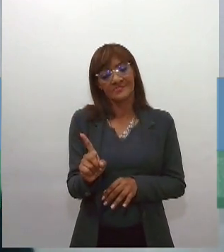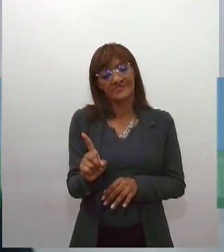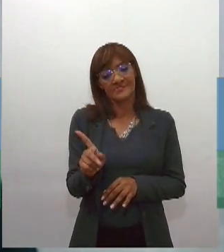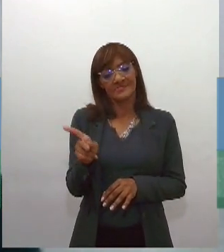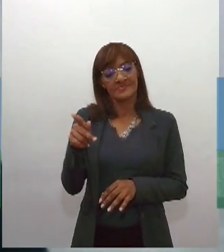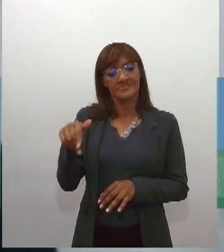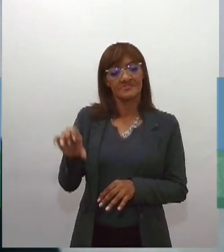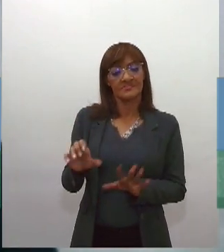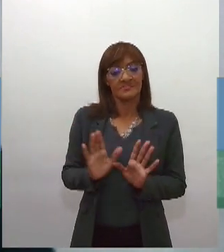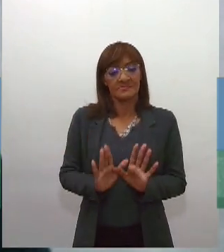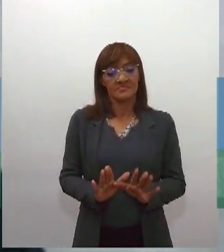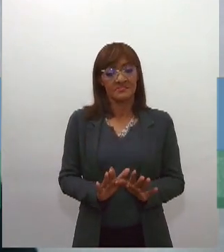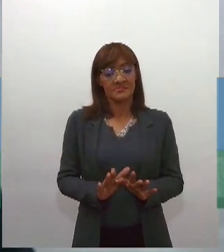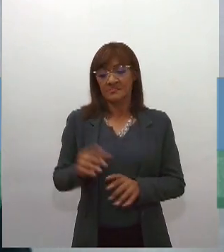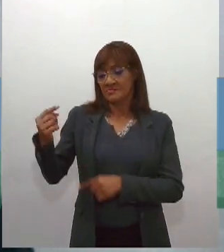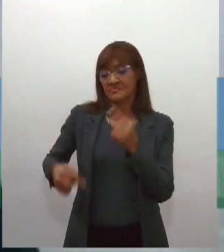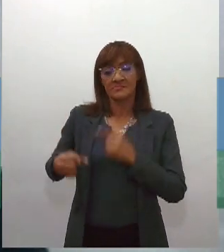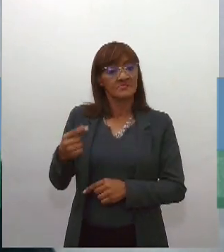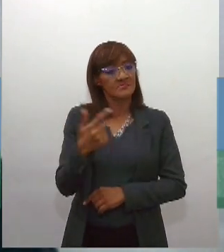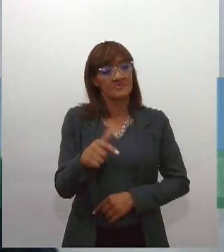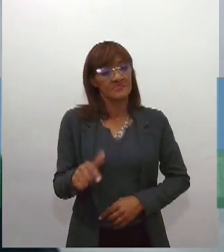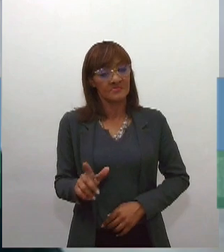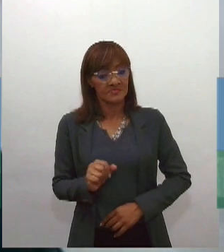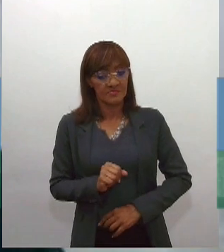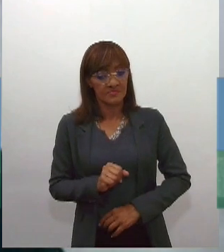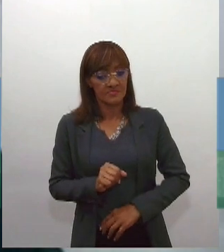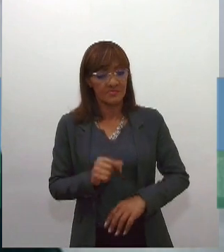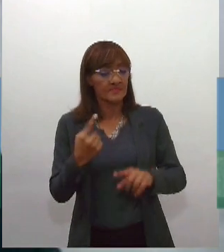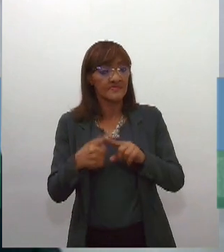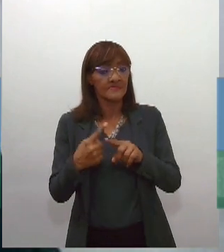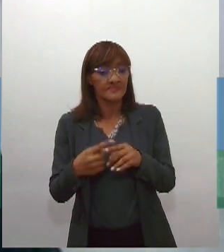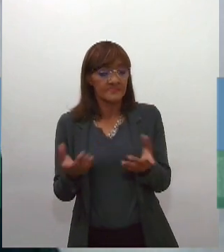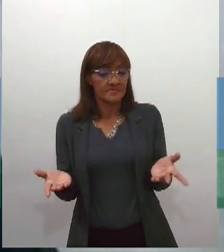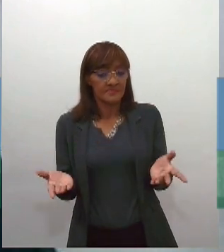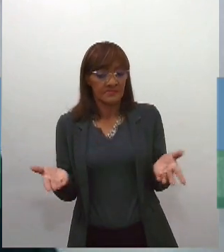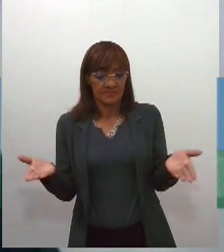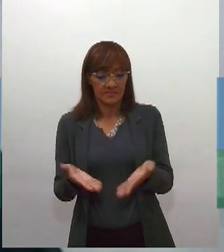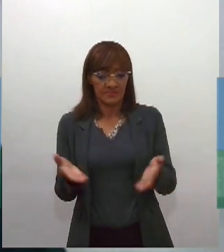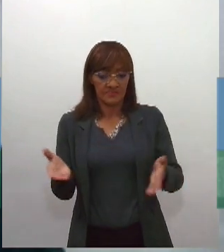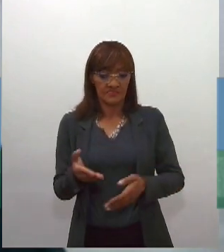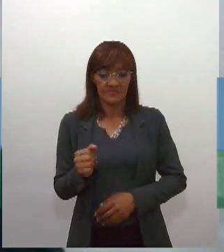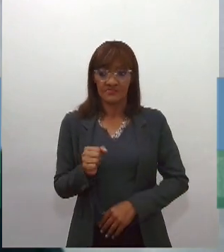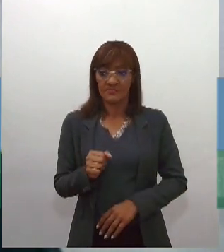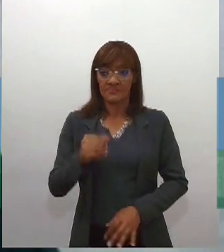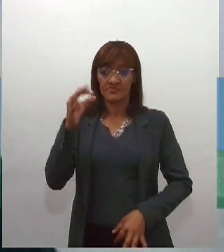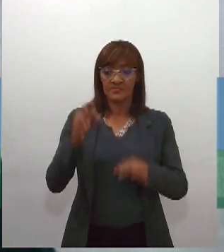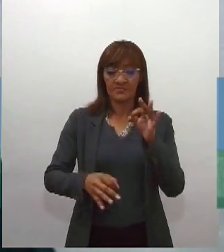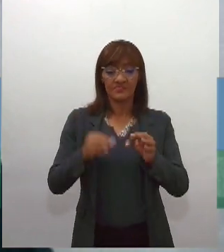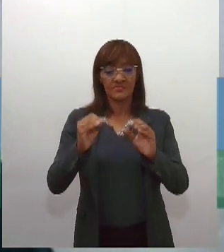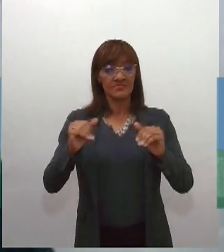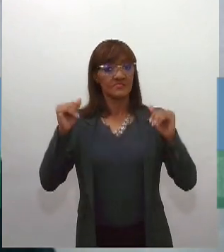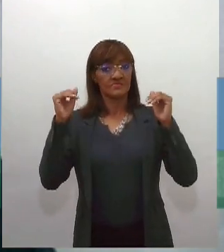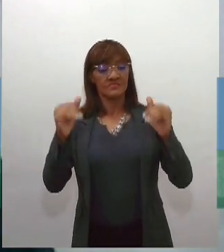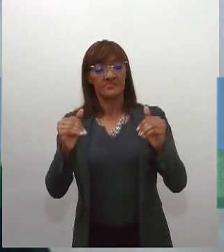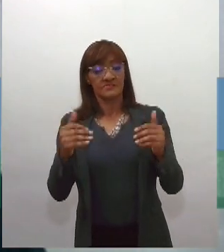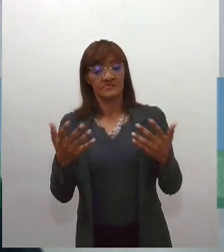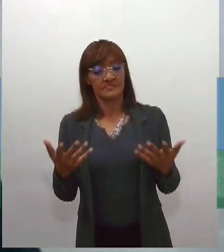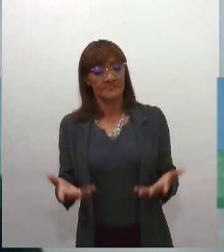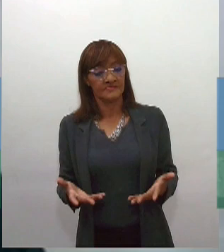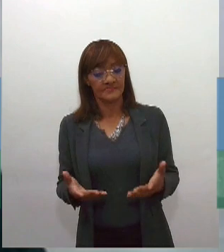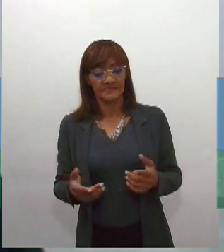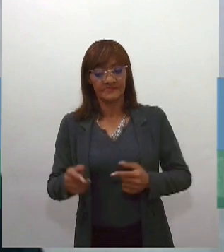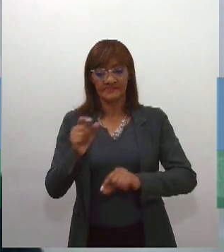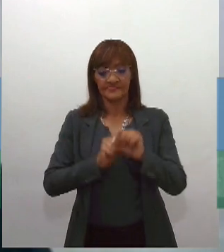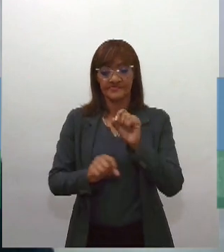isso para discutir. Estão colocando isso para discutir por conta de uma atuação do Supremo Tribunal Federal no controle de